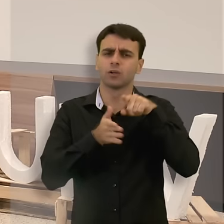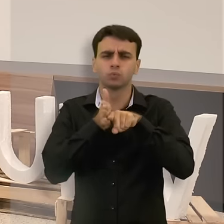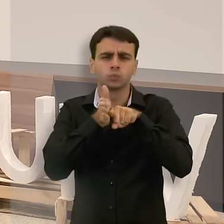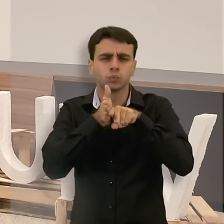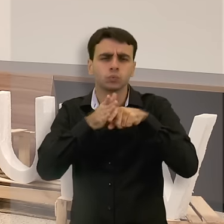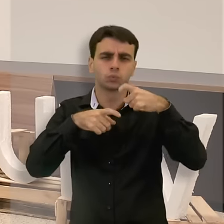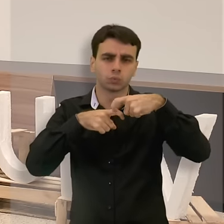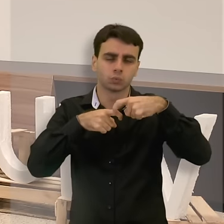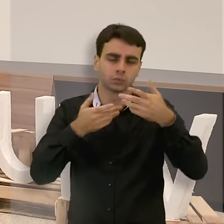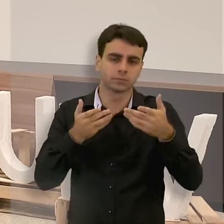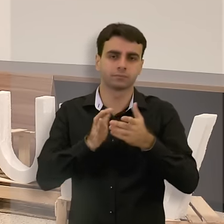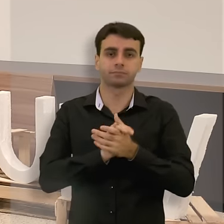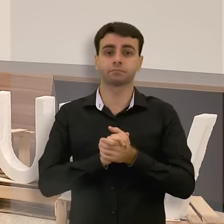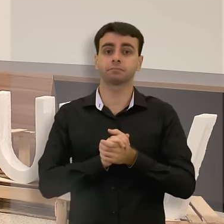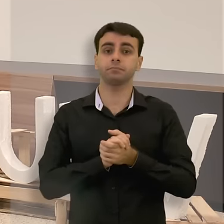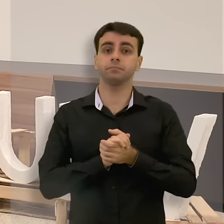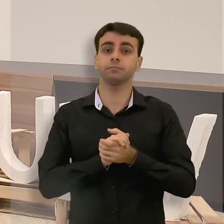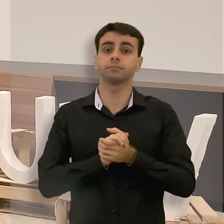exames em função disso.